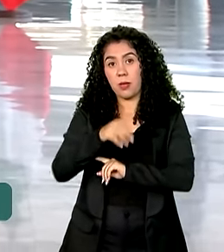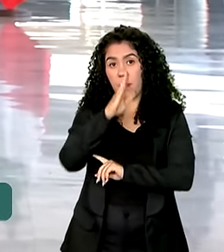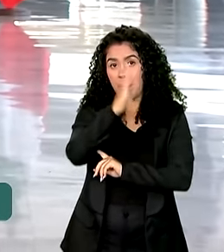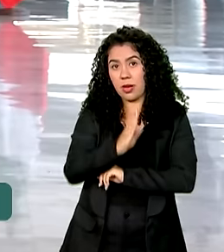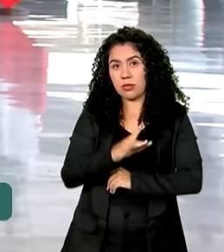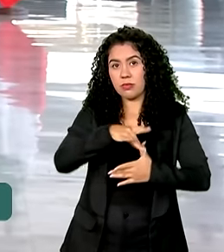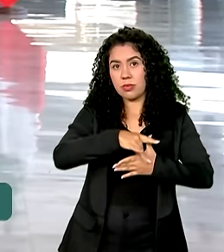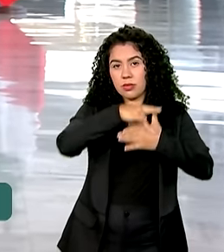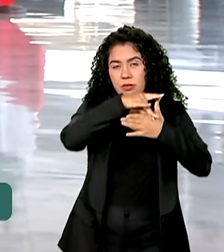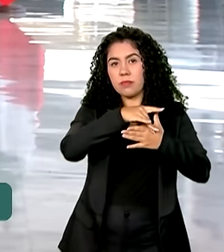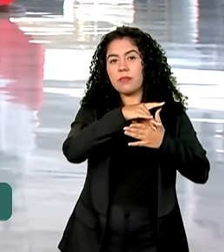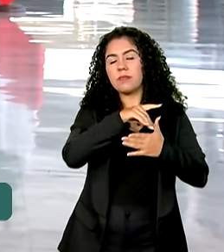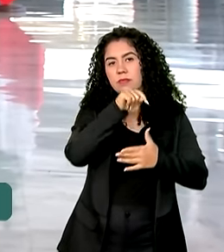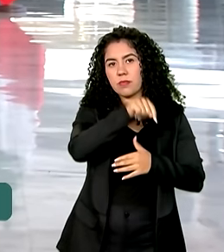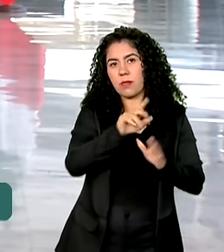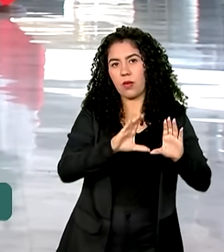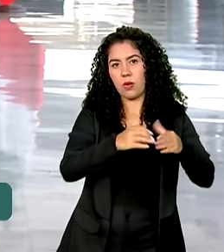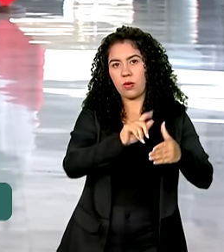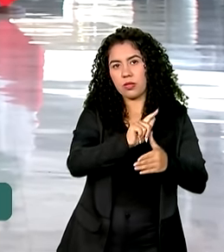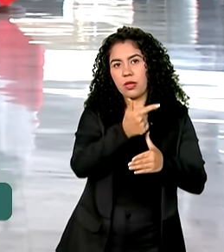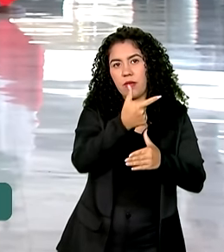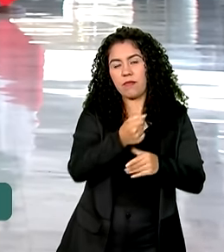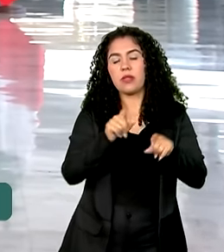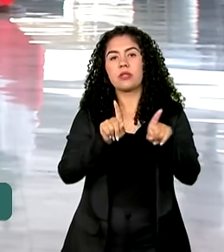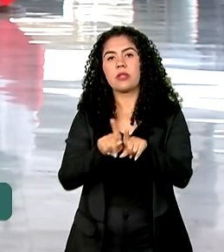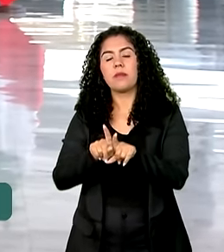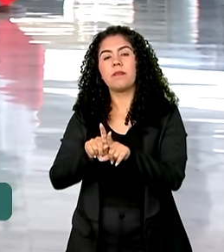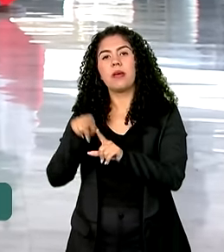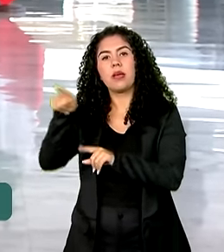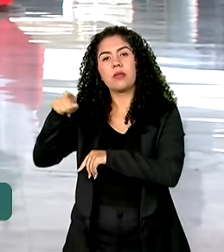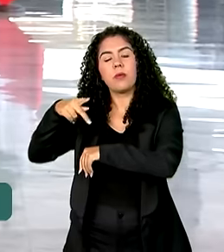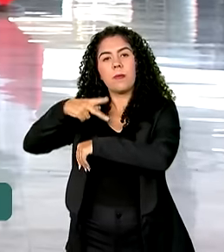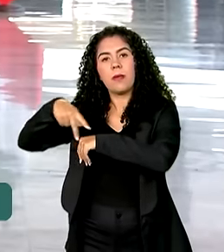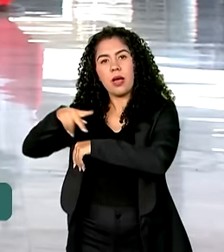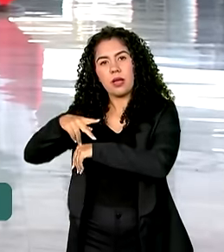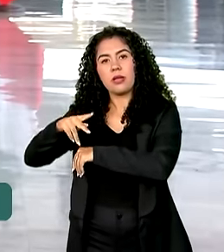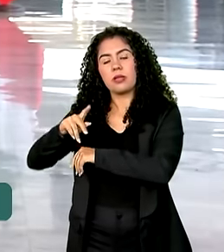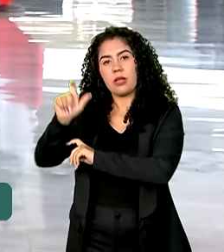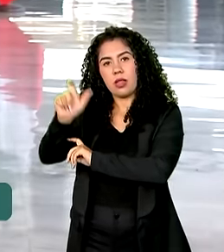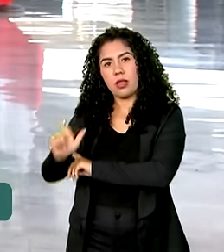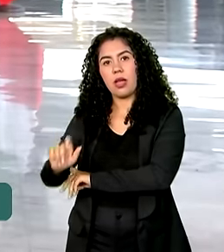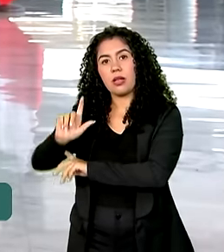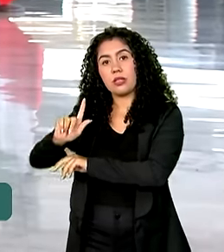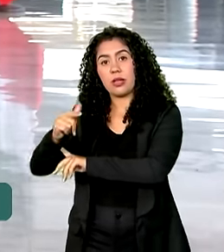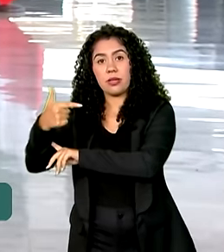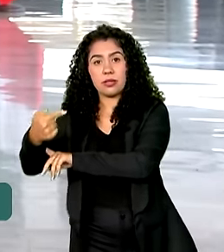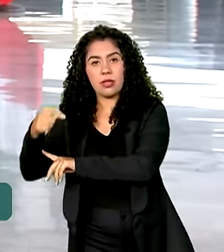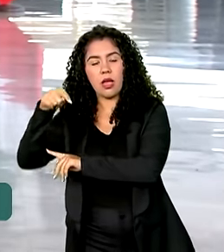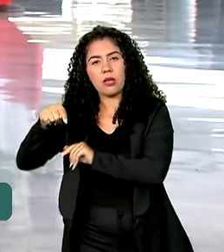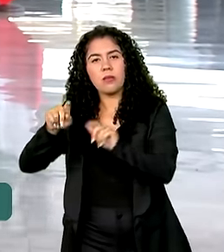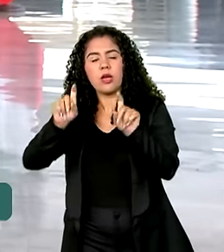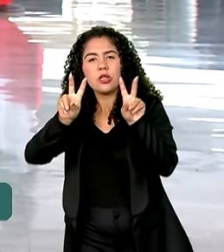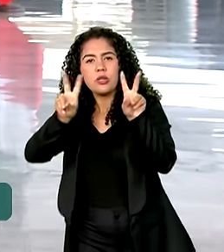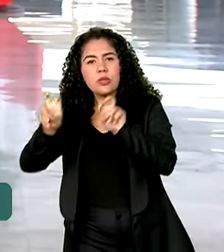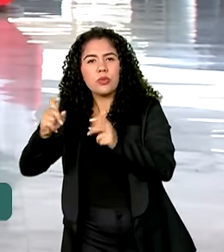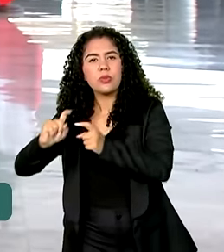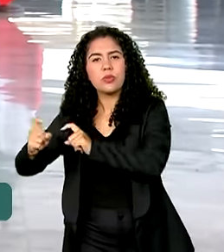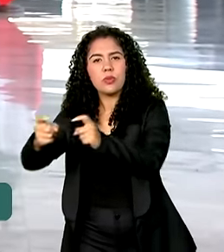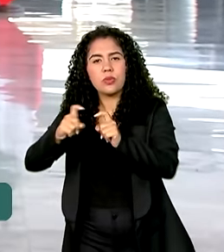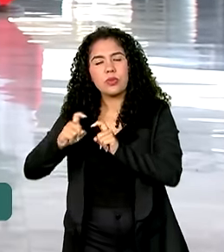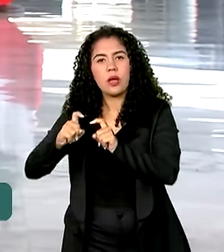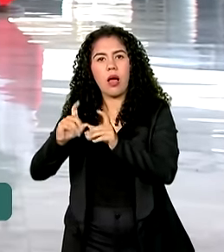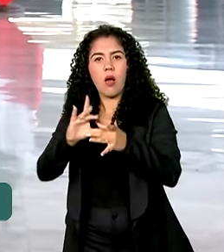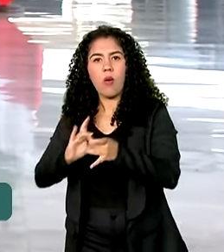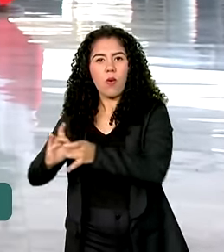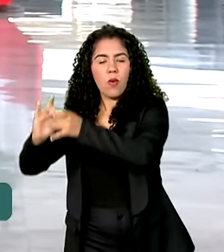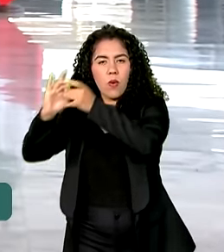G20 e a presidência italiana do G7, a aliança global contra a fome e a pobreza e a reforma